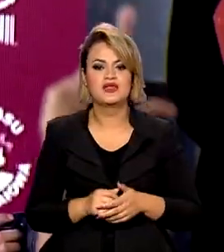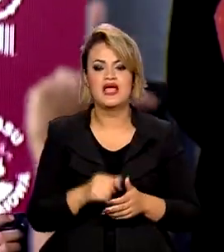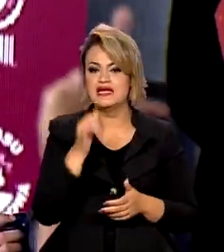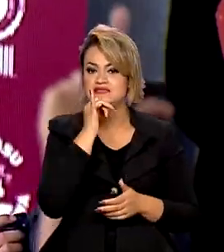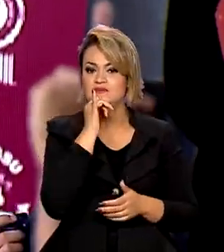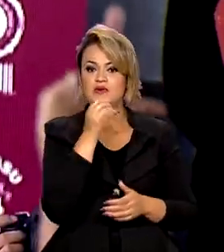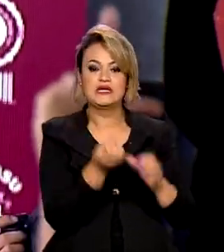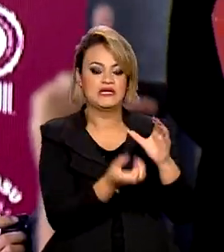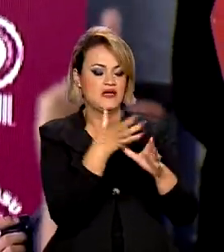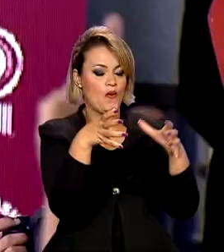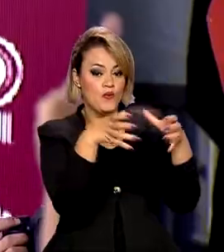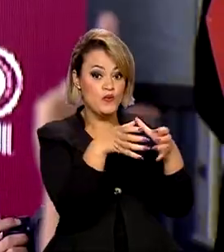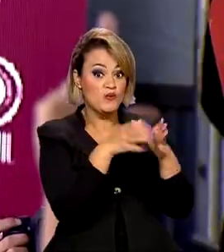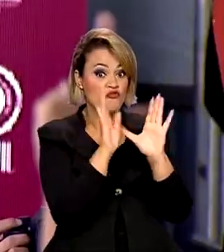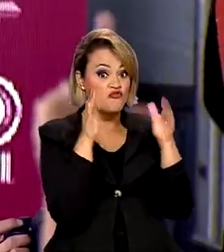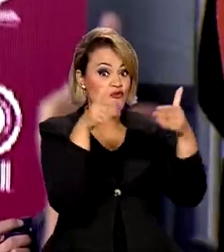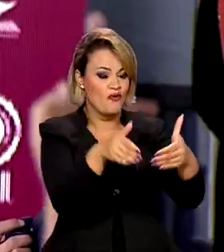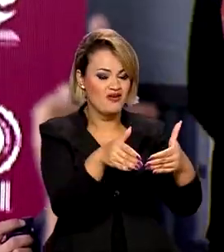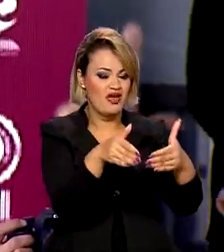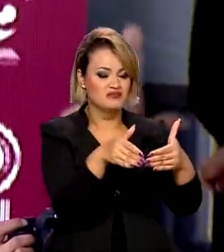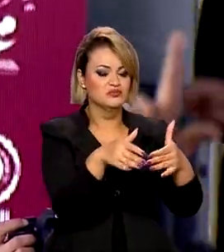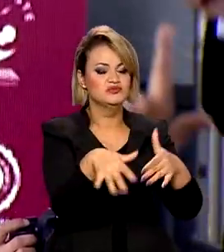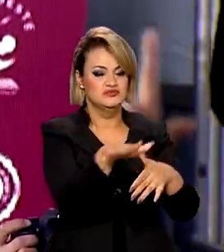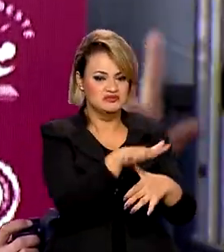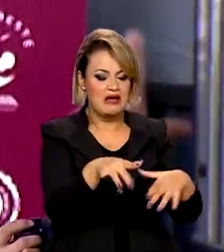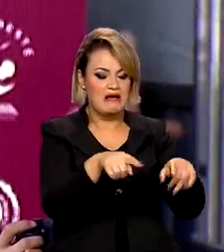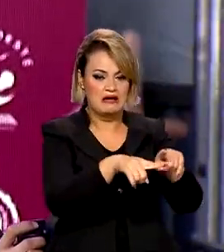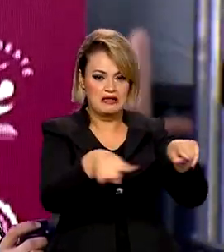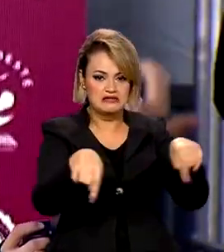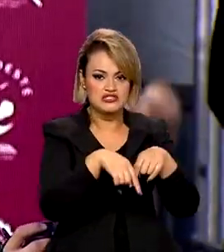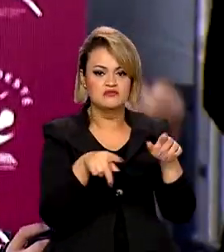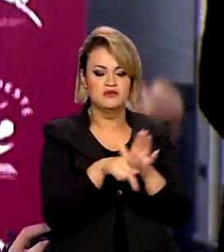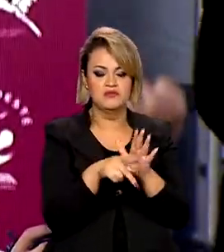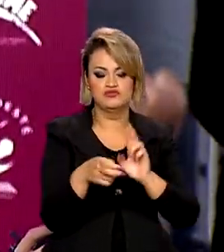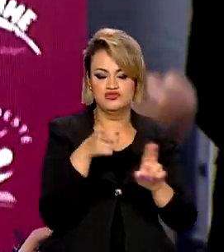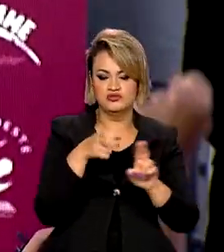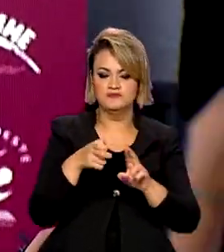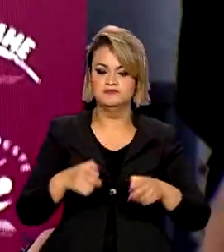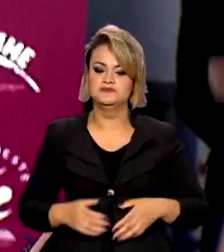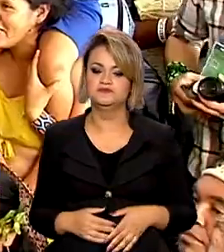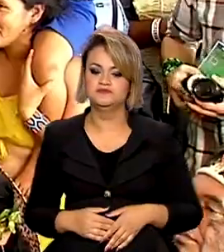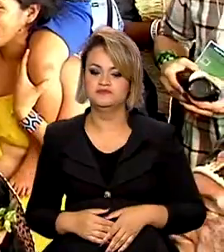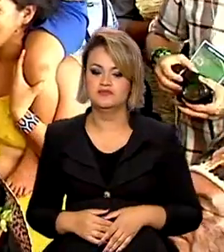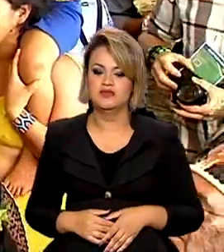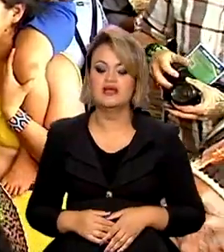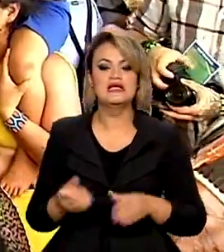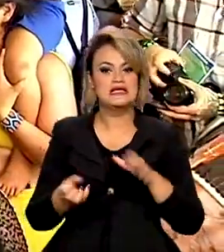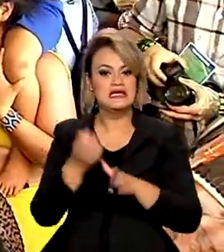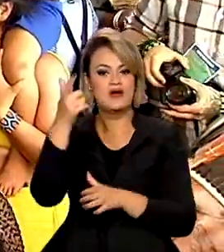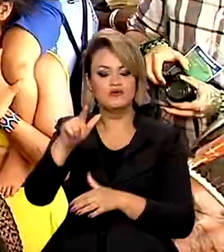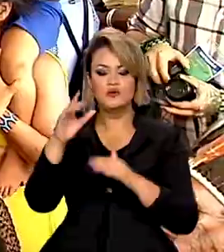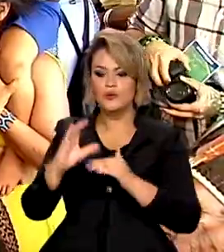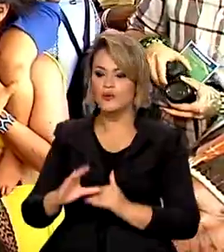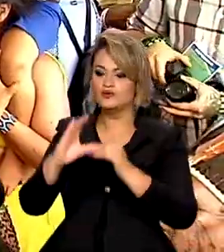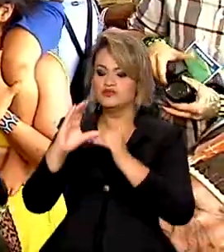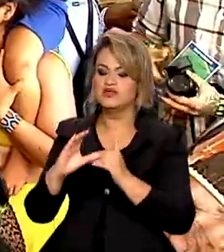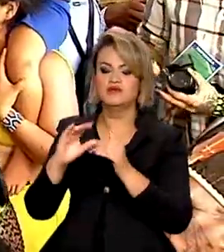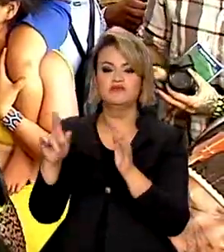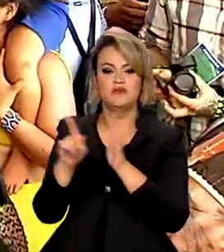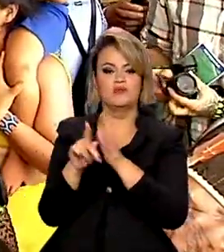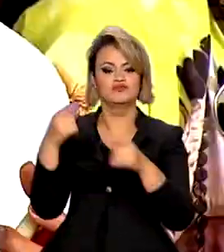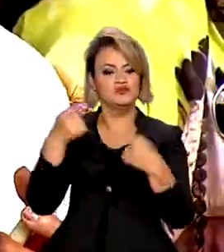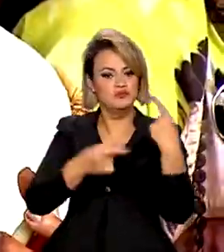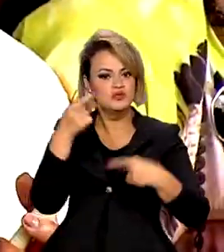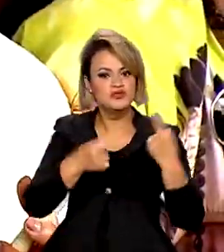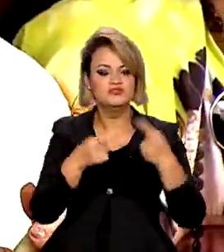Instituiu um comitê para a gestão territorial e ambiental de terras indígenas. Recriou o Conselho Nacional de